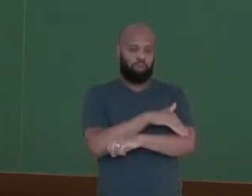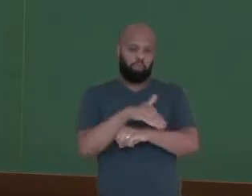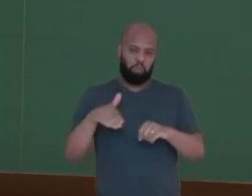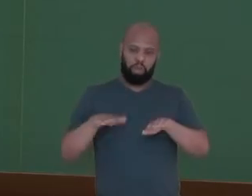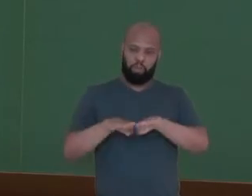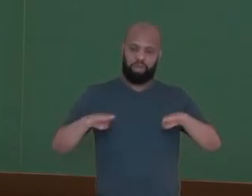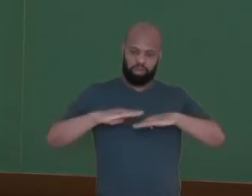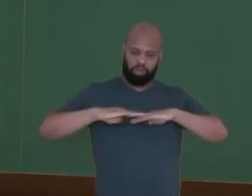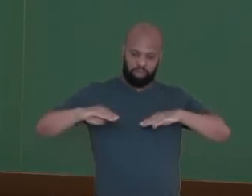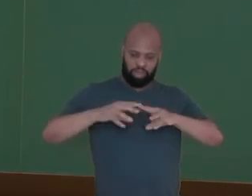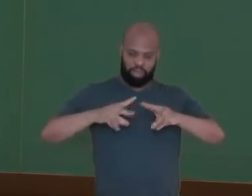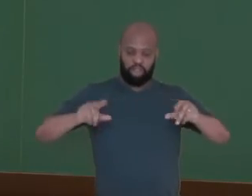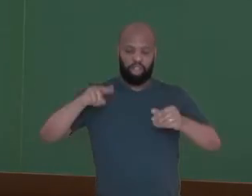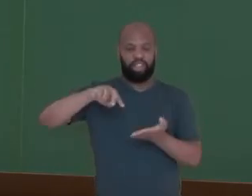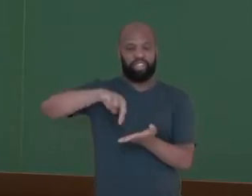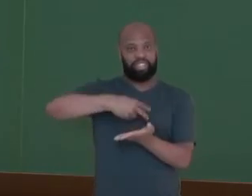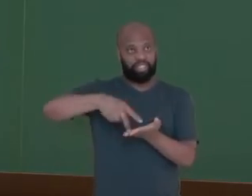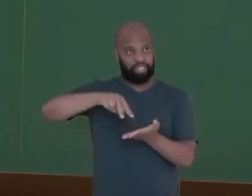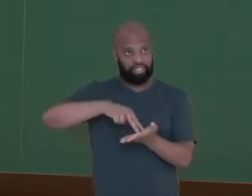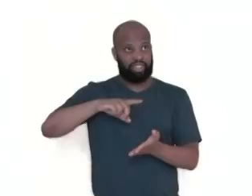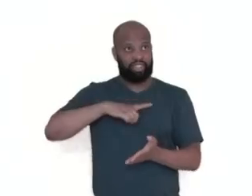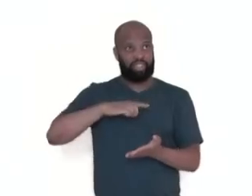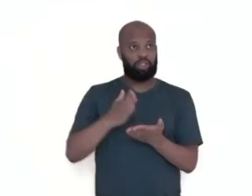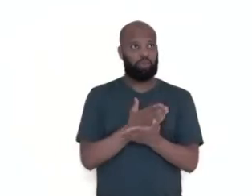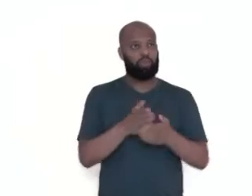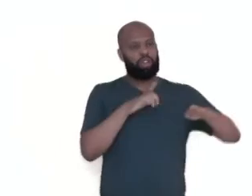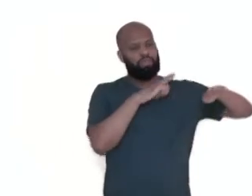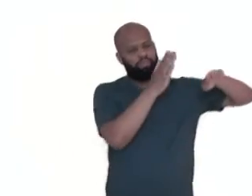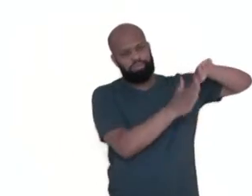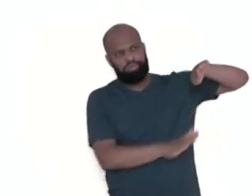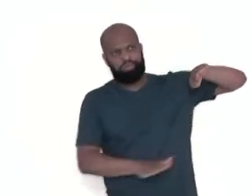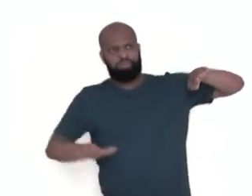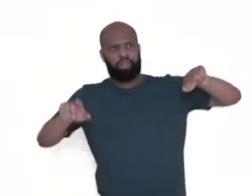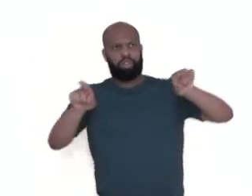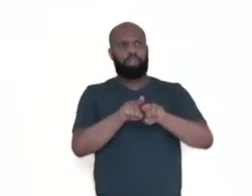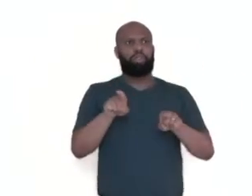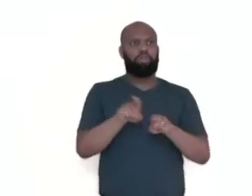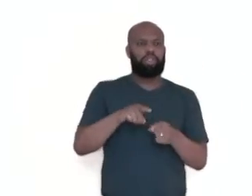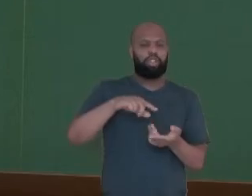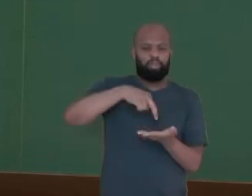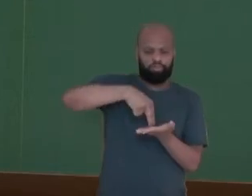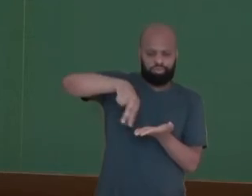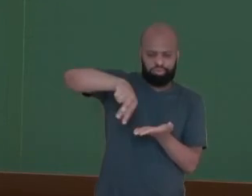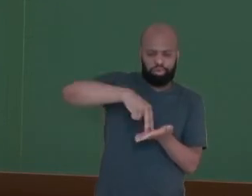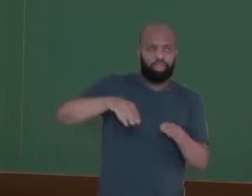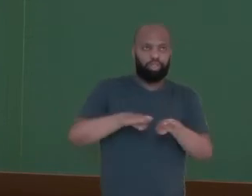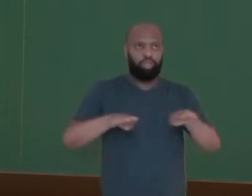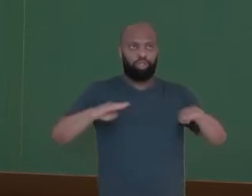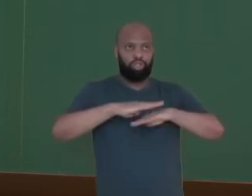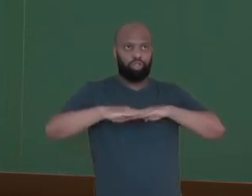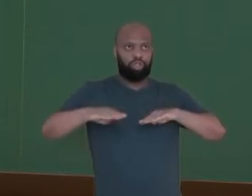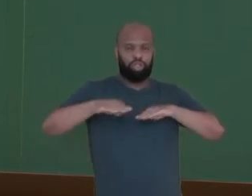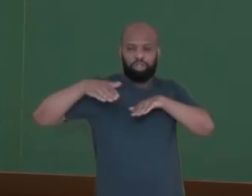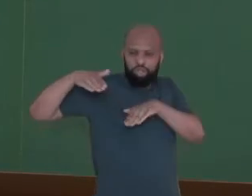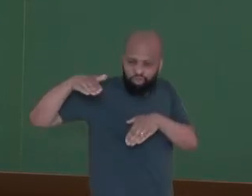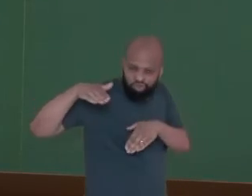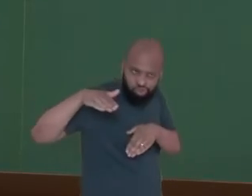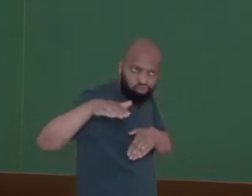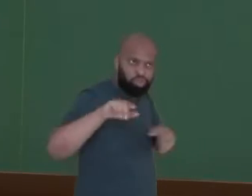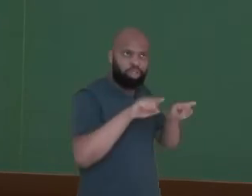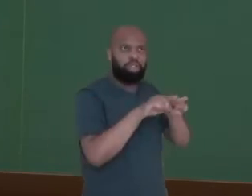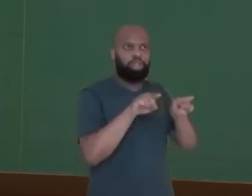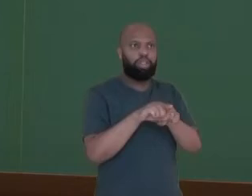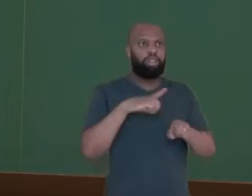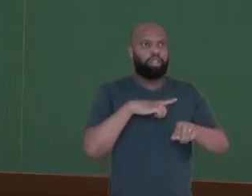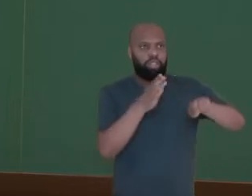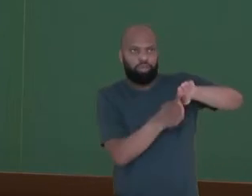também se subdivide em categorias, como a mega rampa, freestyle, downhill, vertical, street e o park. O street e o park